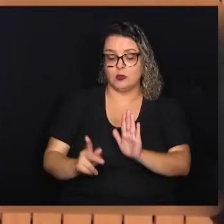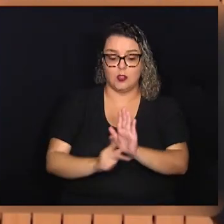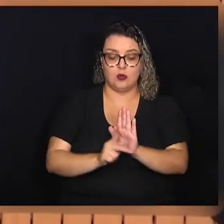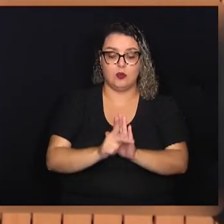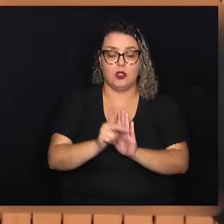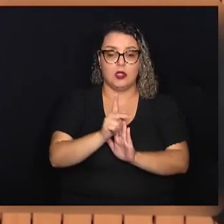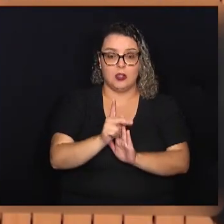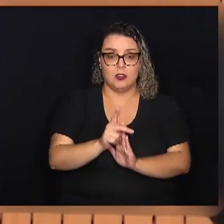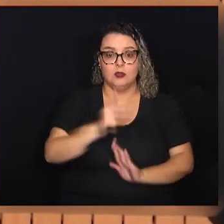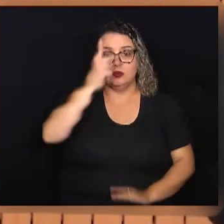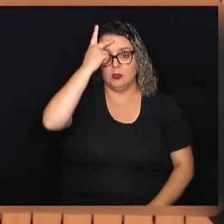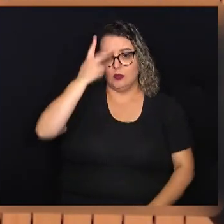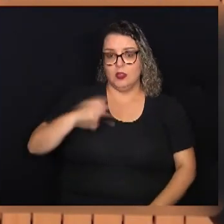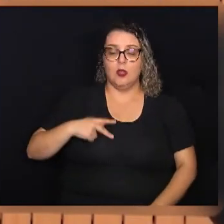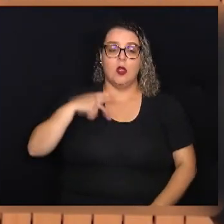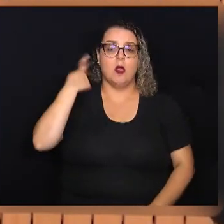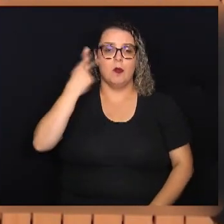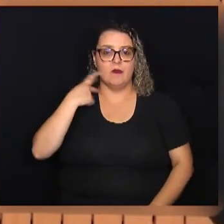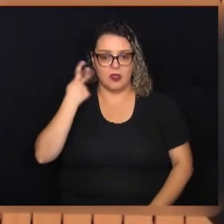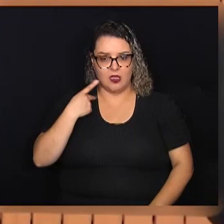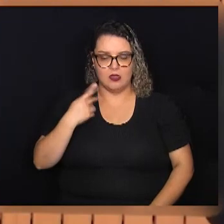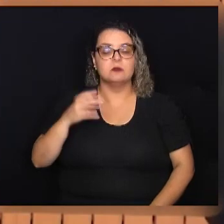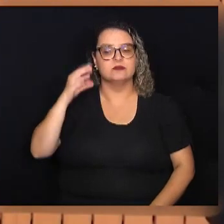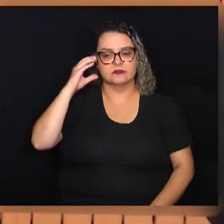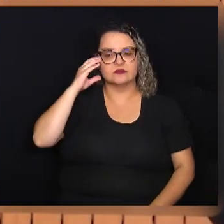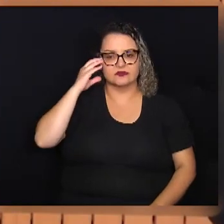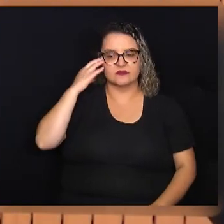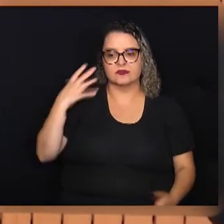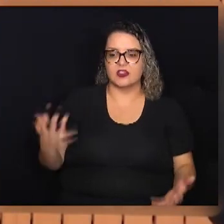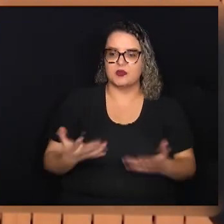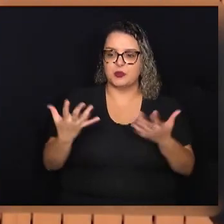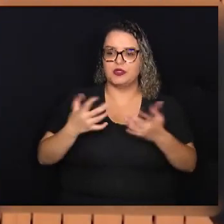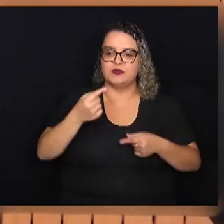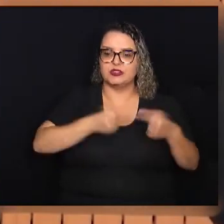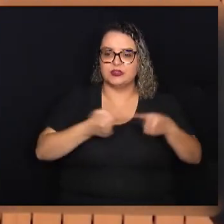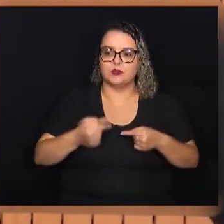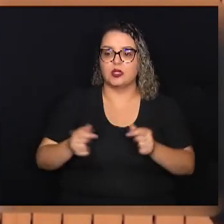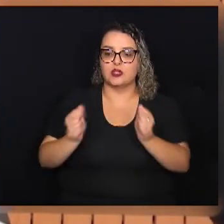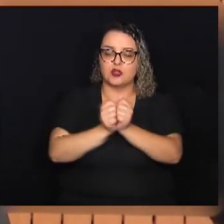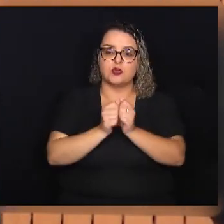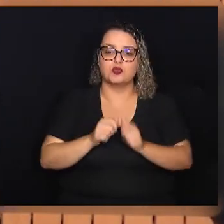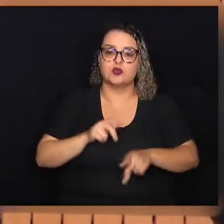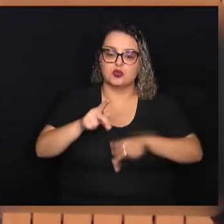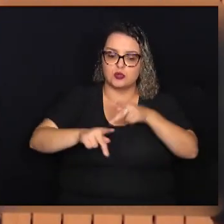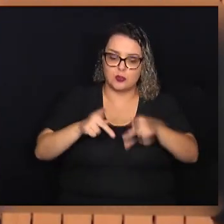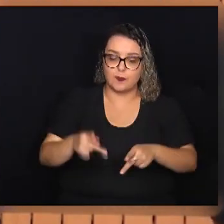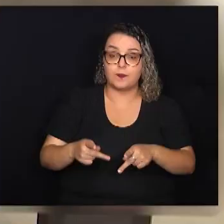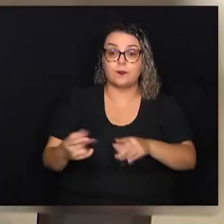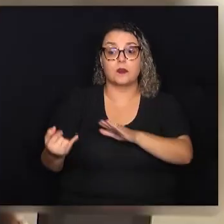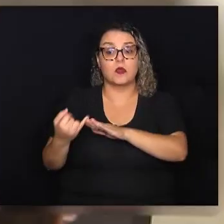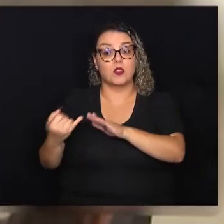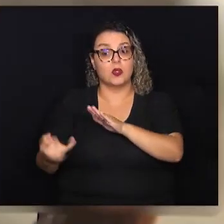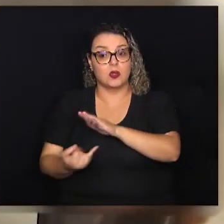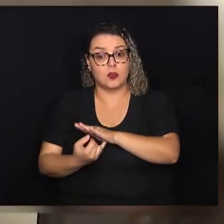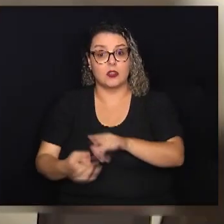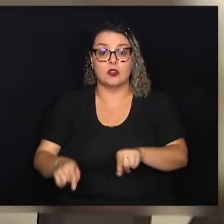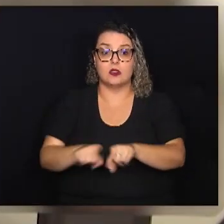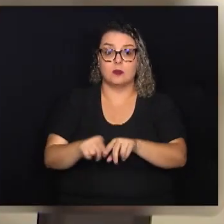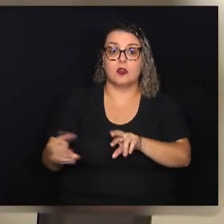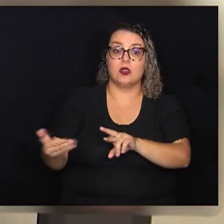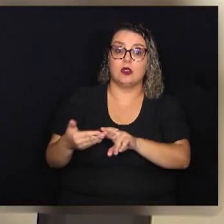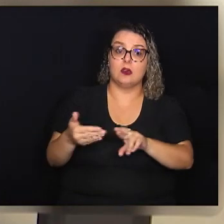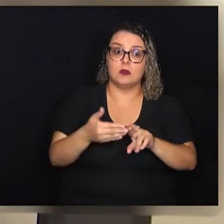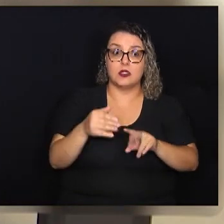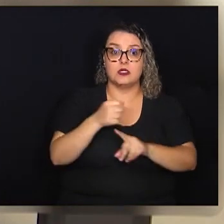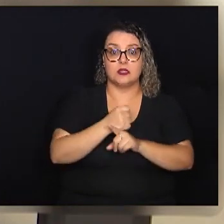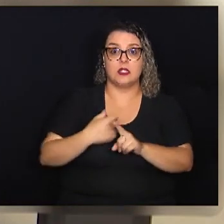autoria do próprio vereador Luiz Cirilo, promovem o debate com a população, instituições e representantes da sociedade